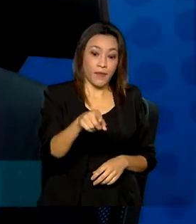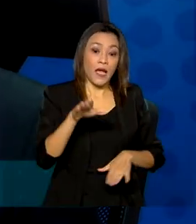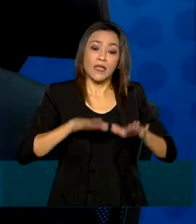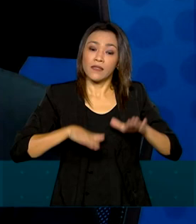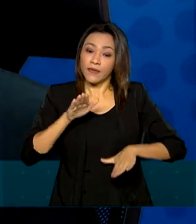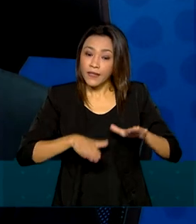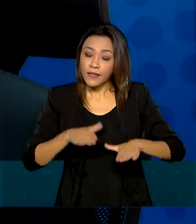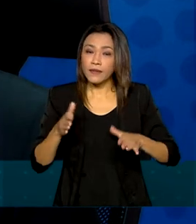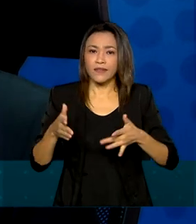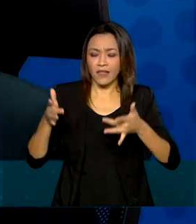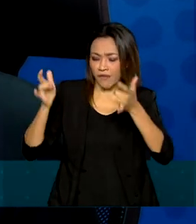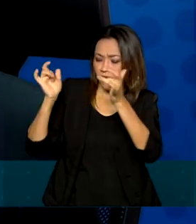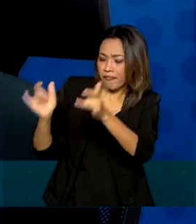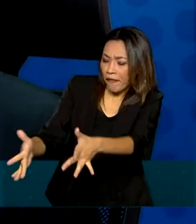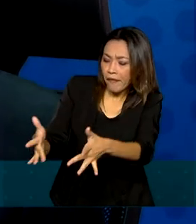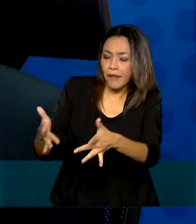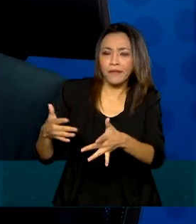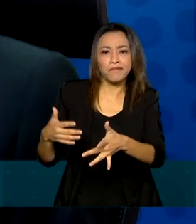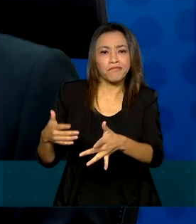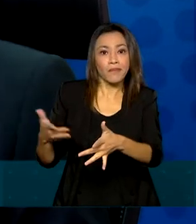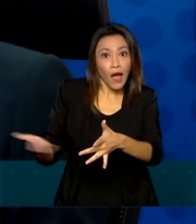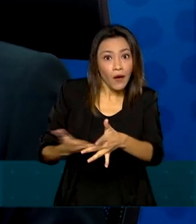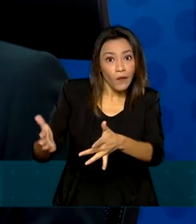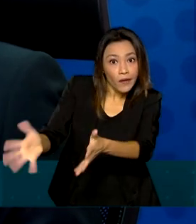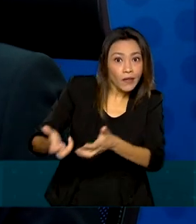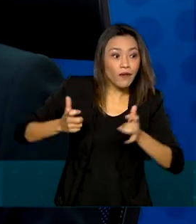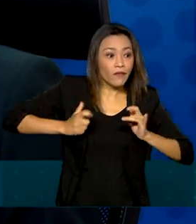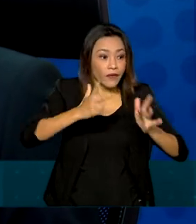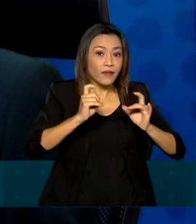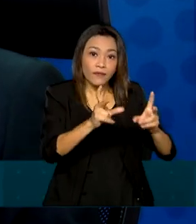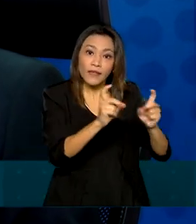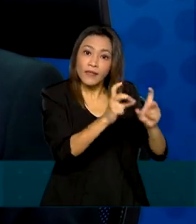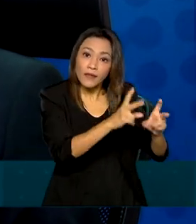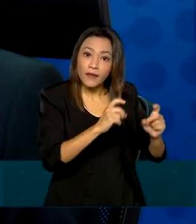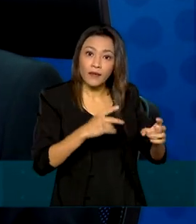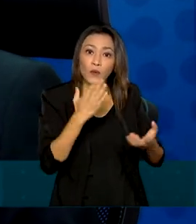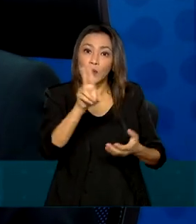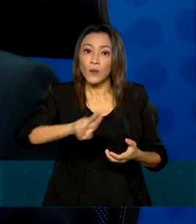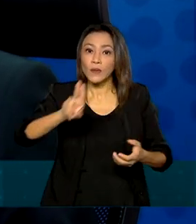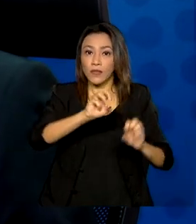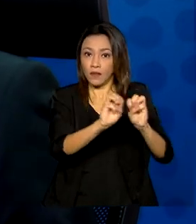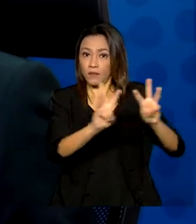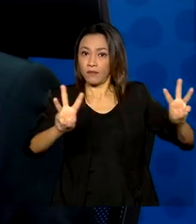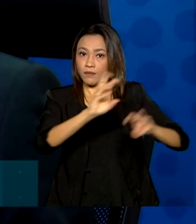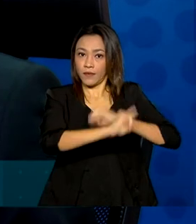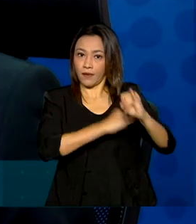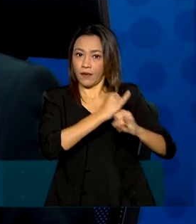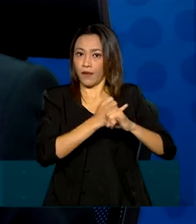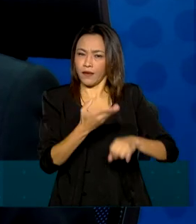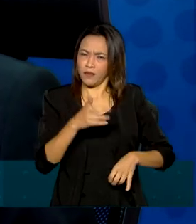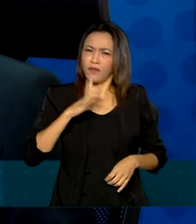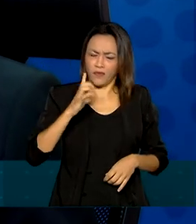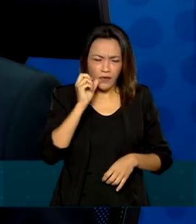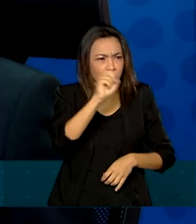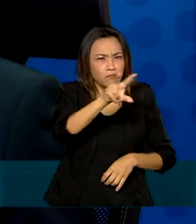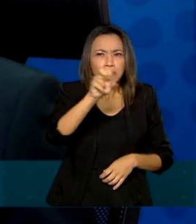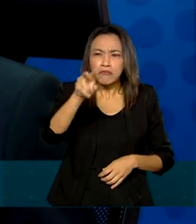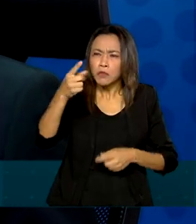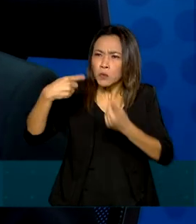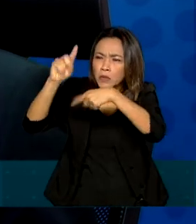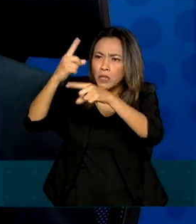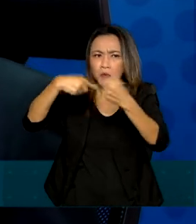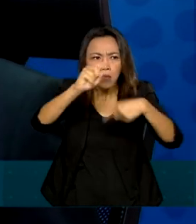sem comercialização, ele agora está vendendo pela internet. A gente vê casos de sucesso de